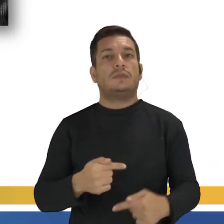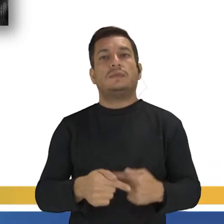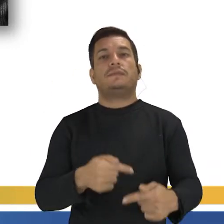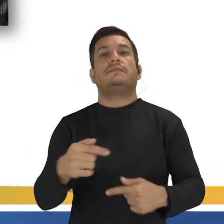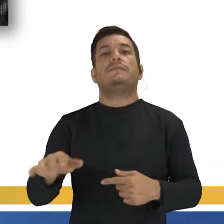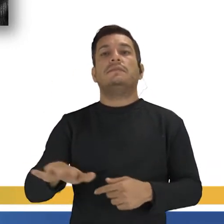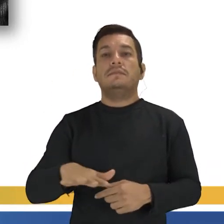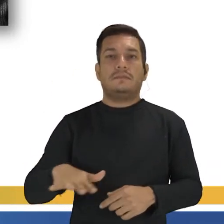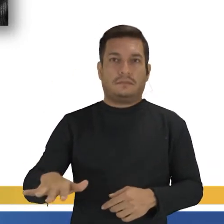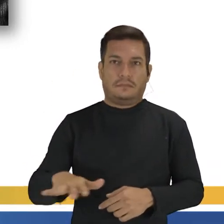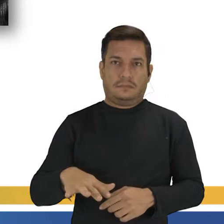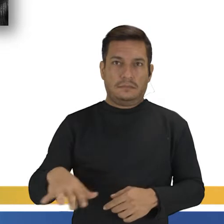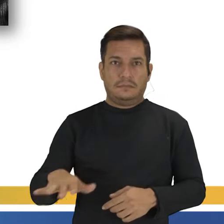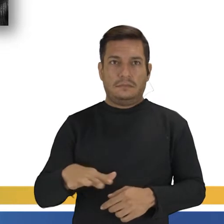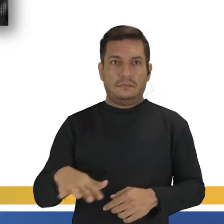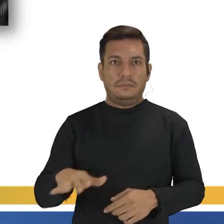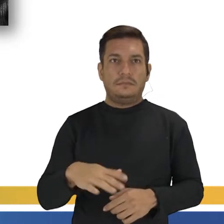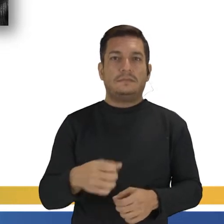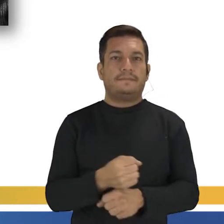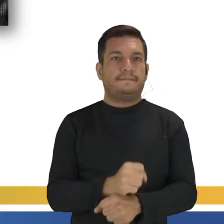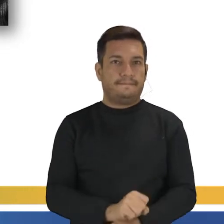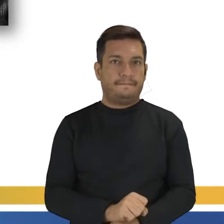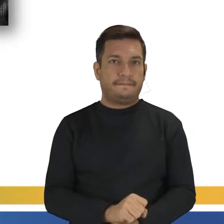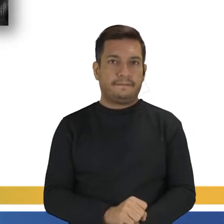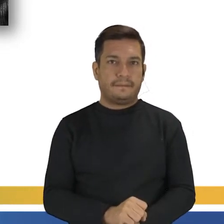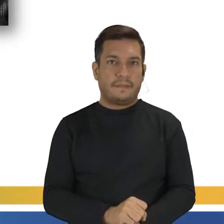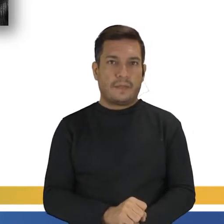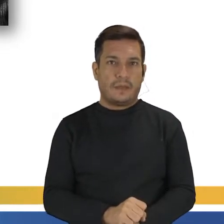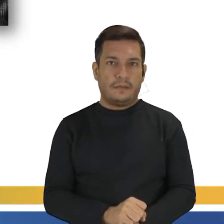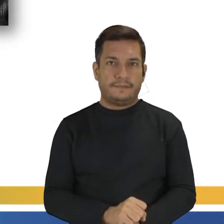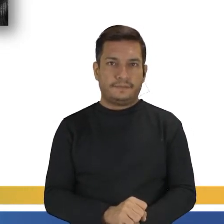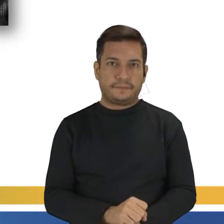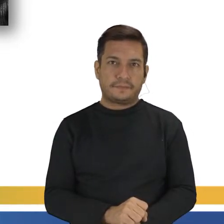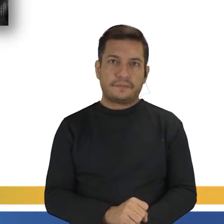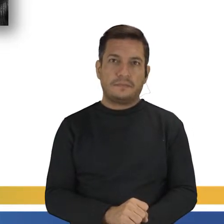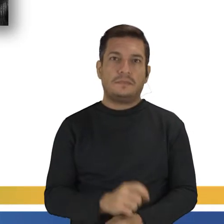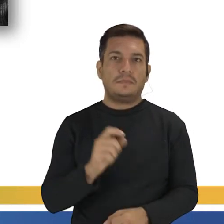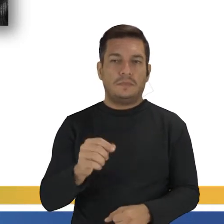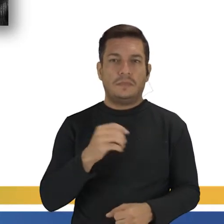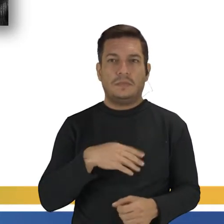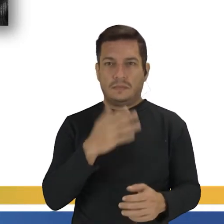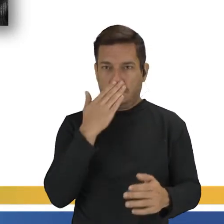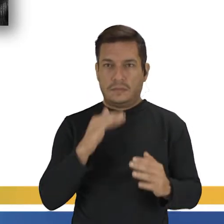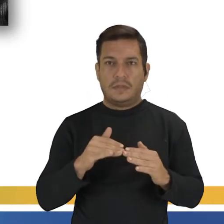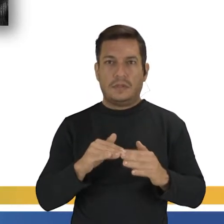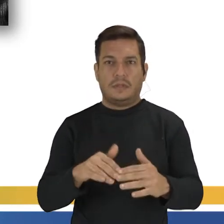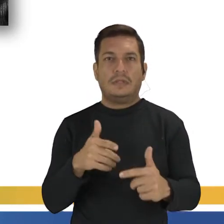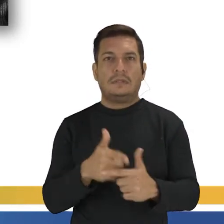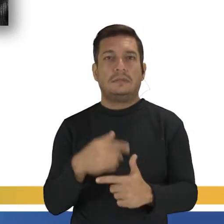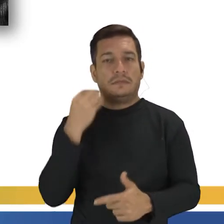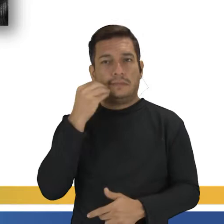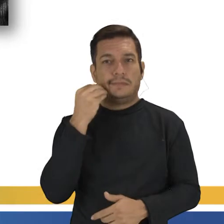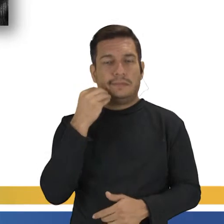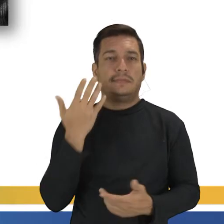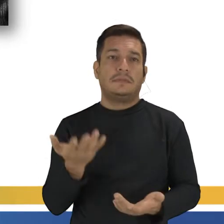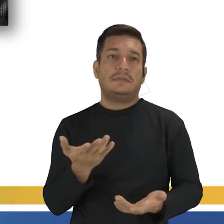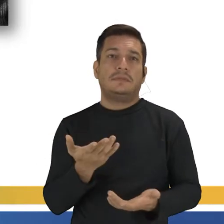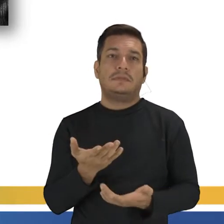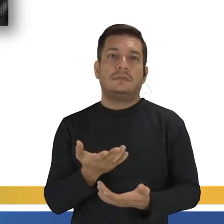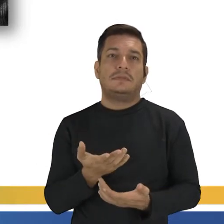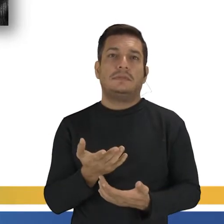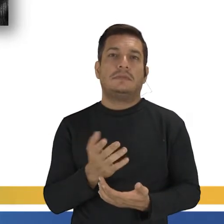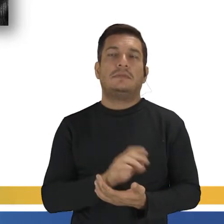distintivo de herança social da escravidão, da disseminação e do insulto dessa experiência. Então, essa